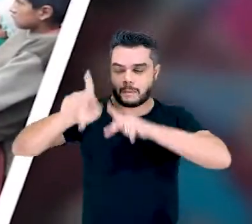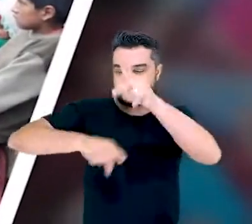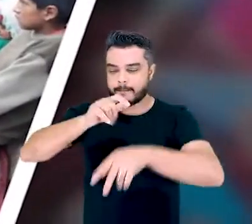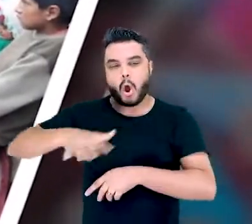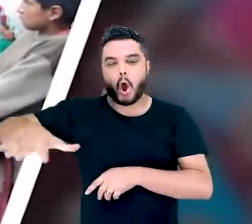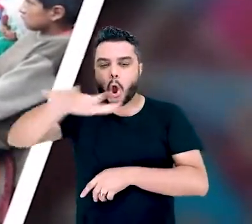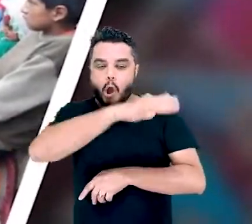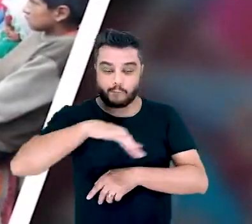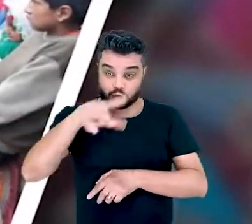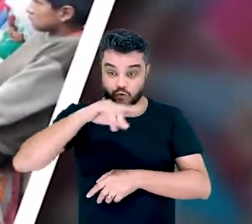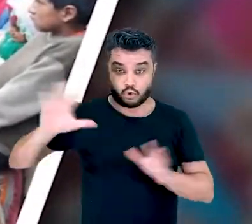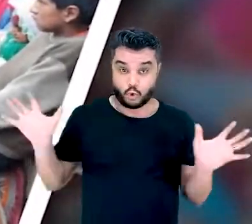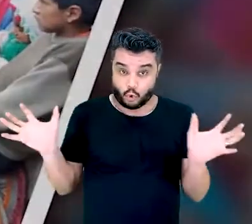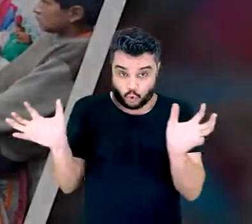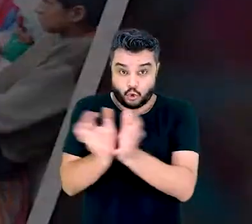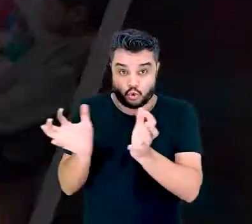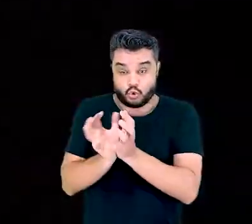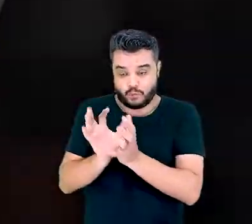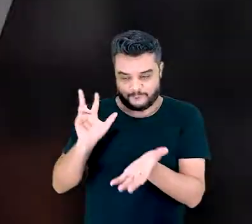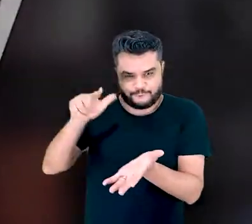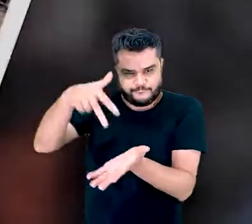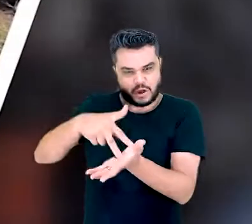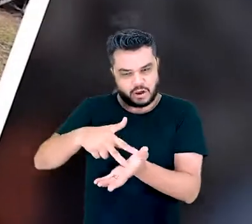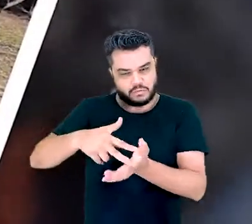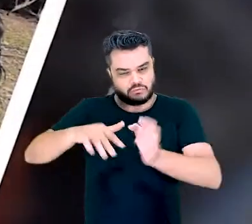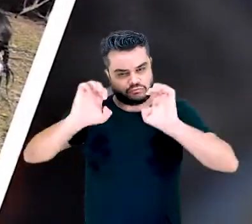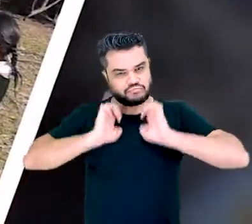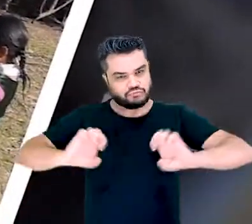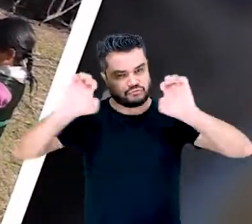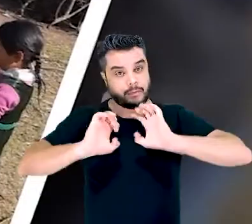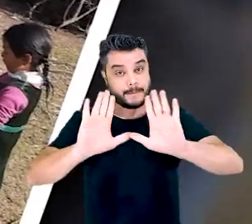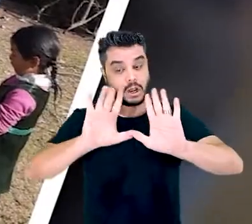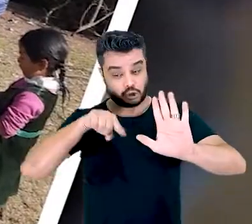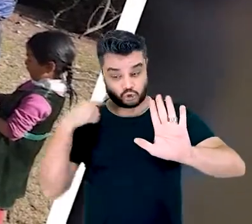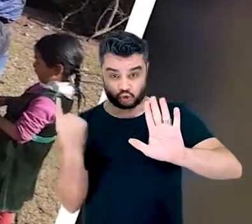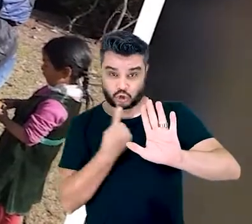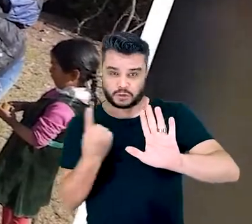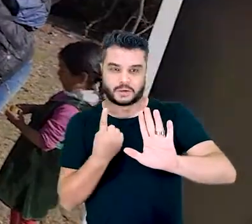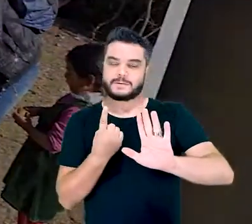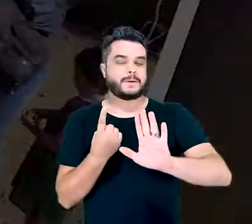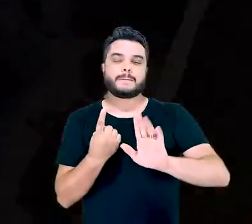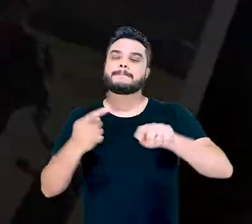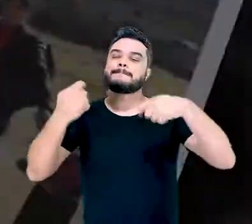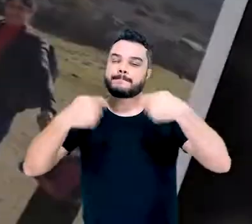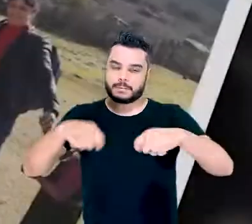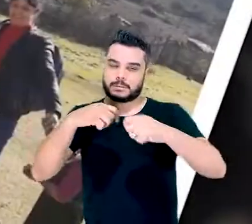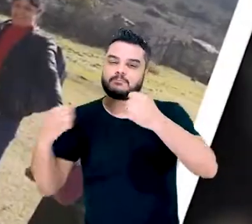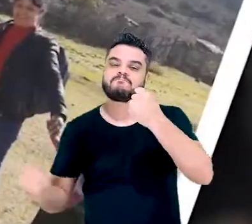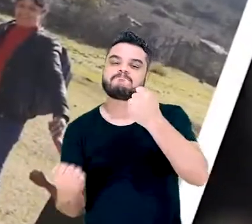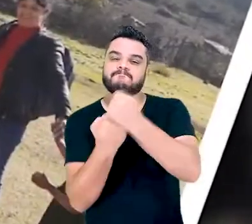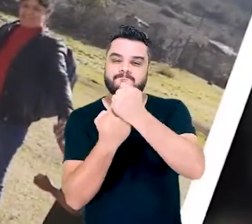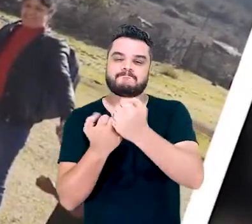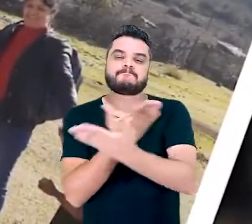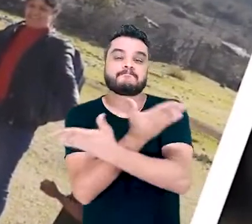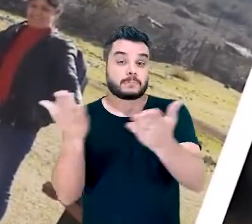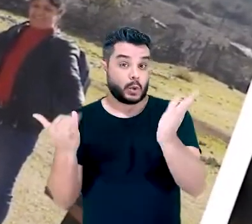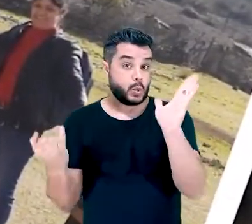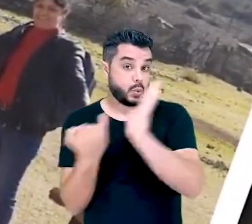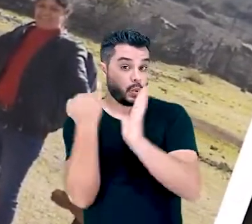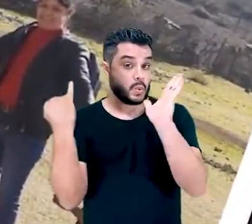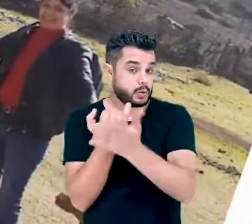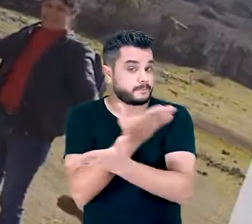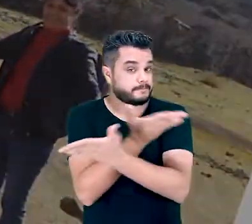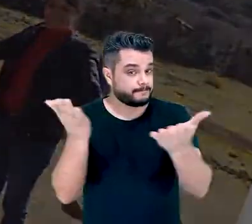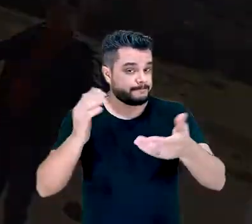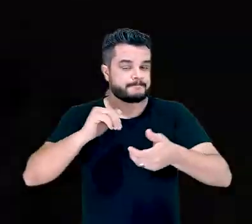equipe está enganjada na missão de levar o Peru para Cristo, mas não podemos sem o teu apoio, sem o teu momento de intercessão diante de